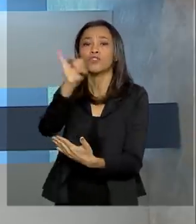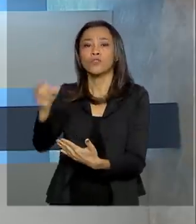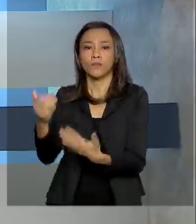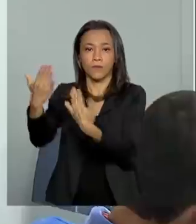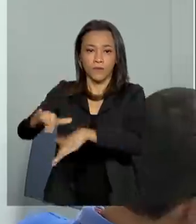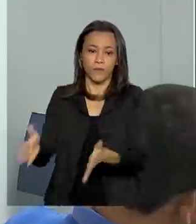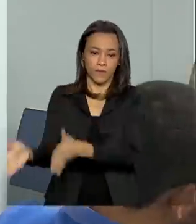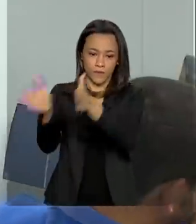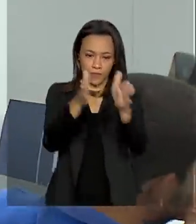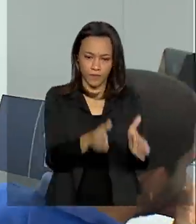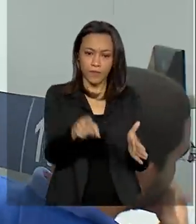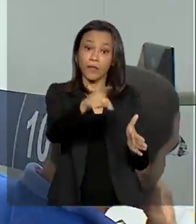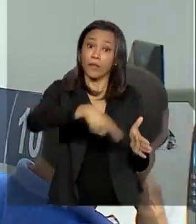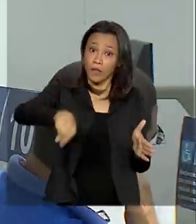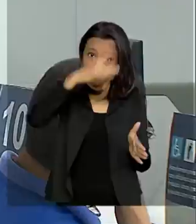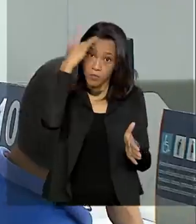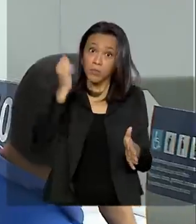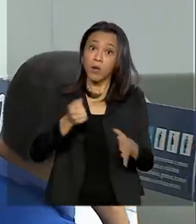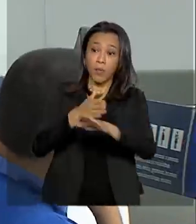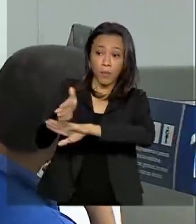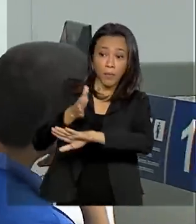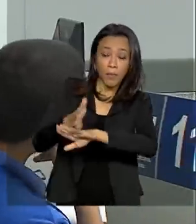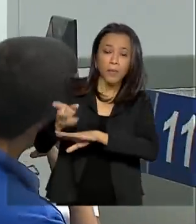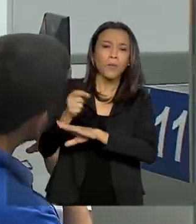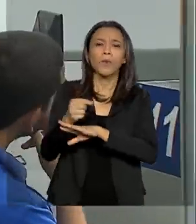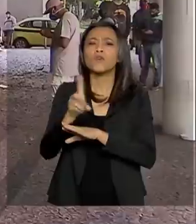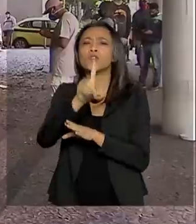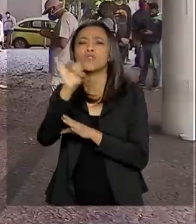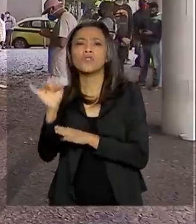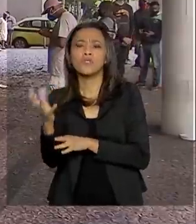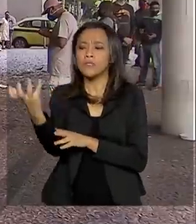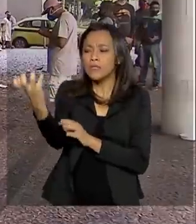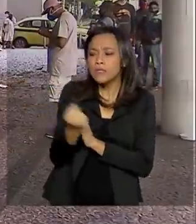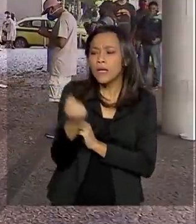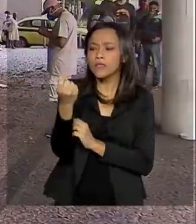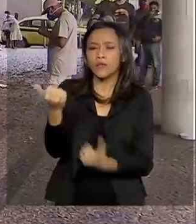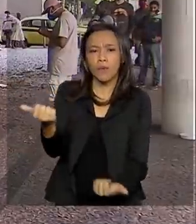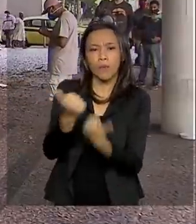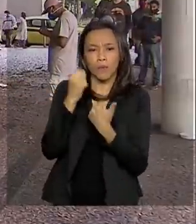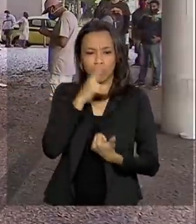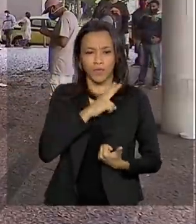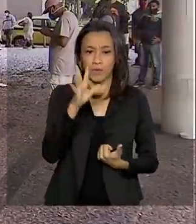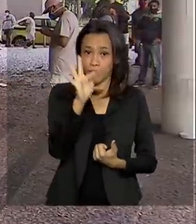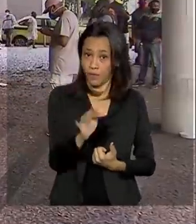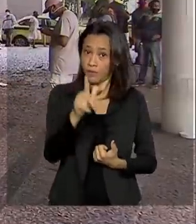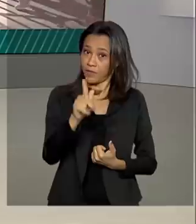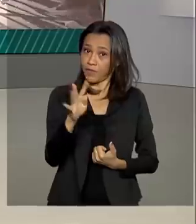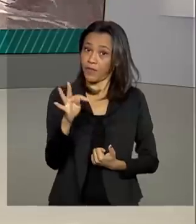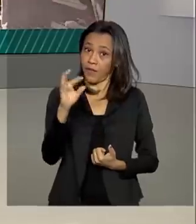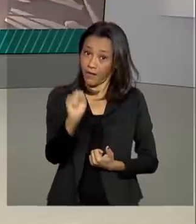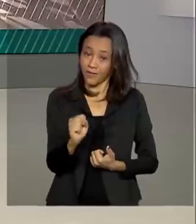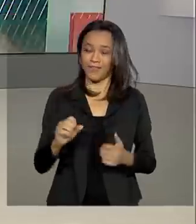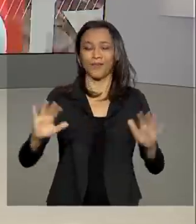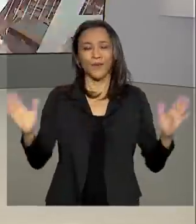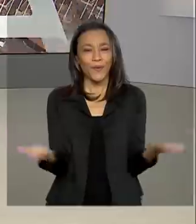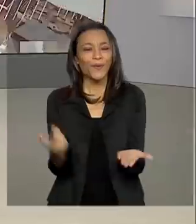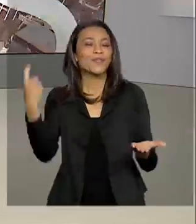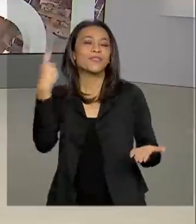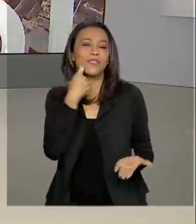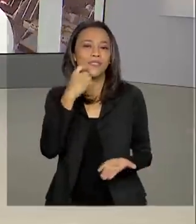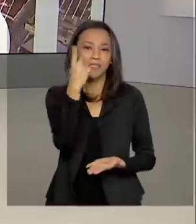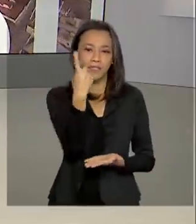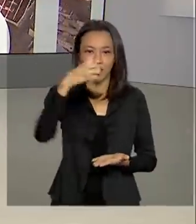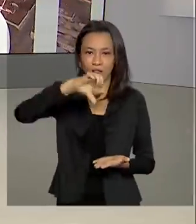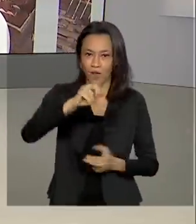também, o trabalhador já pode consultar valor e data do novo saque emergencial do FGTS. Hoje é sexta-feira,